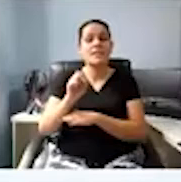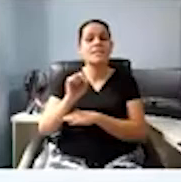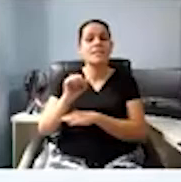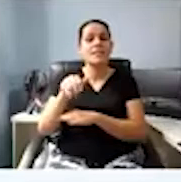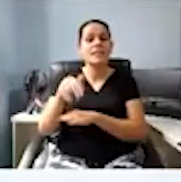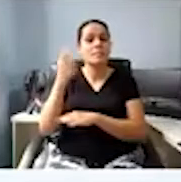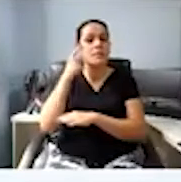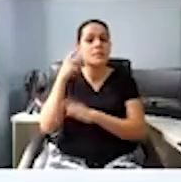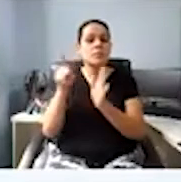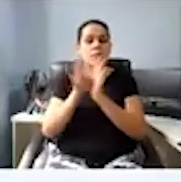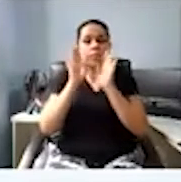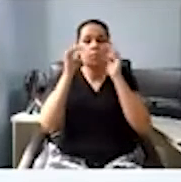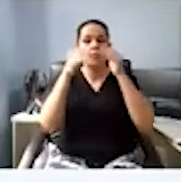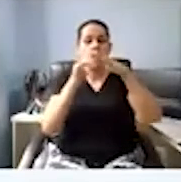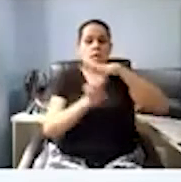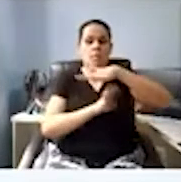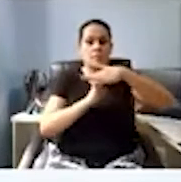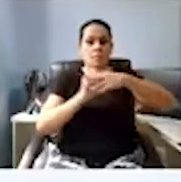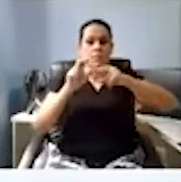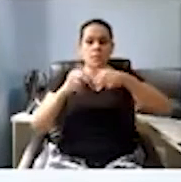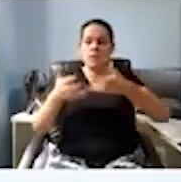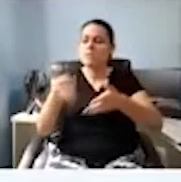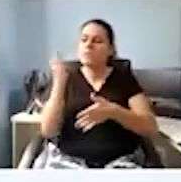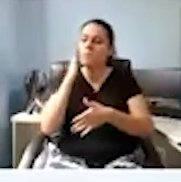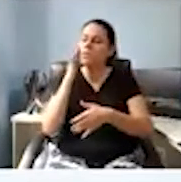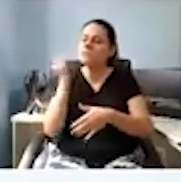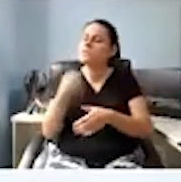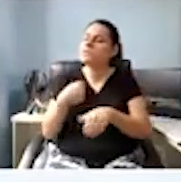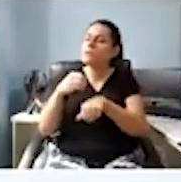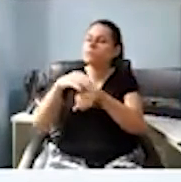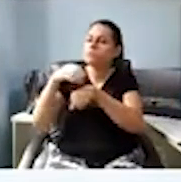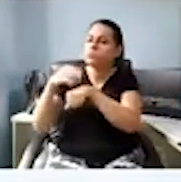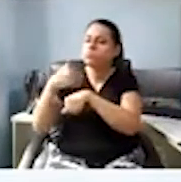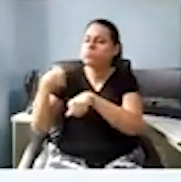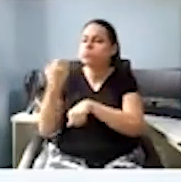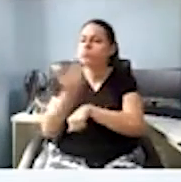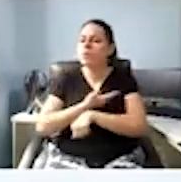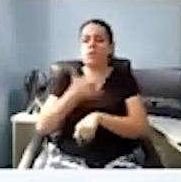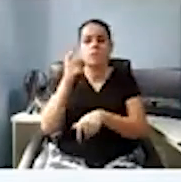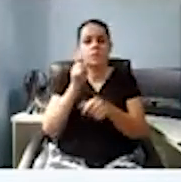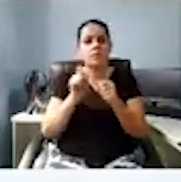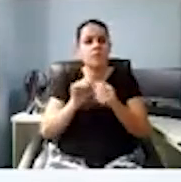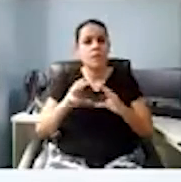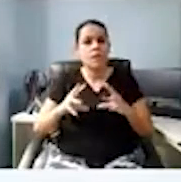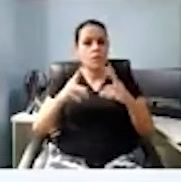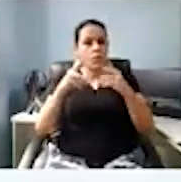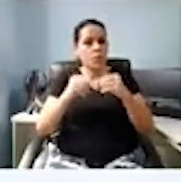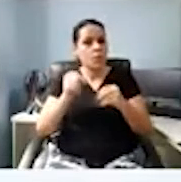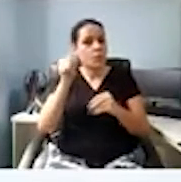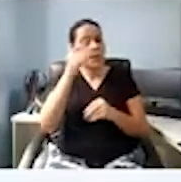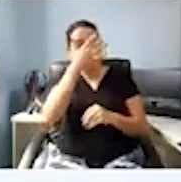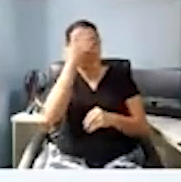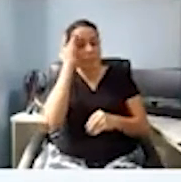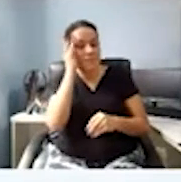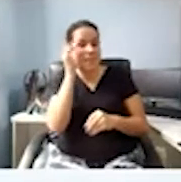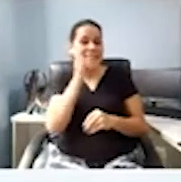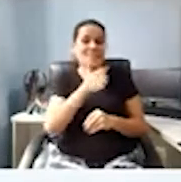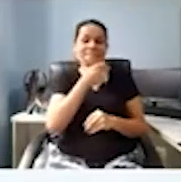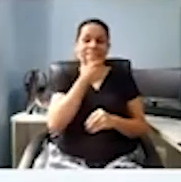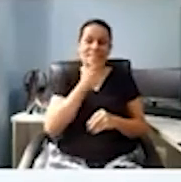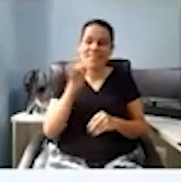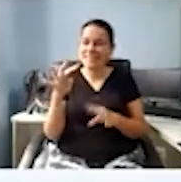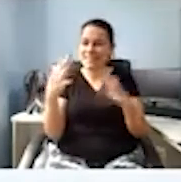que eu achei extremamente importante. Eu queria que você compartilhasse aqui com os nossos ouvintes e espectadores.